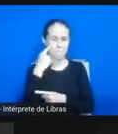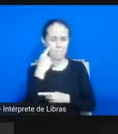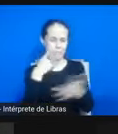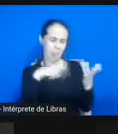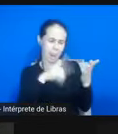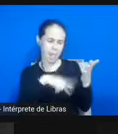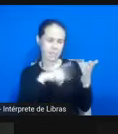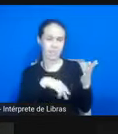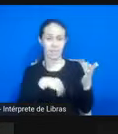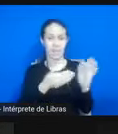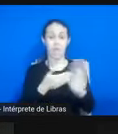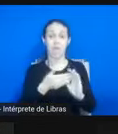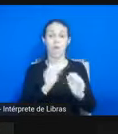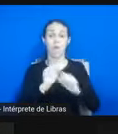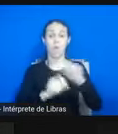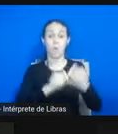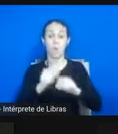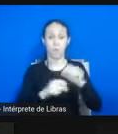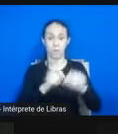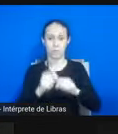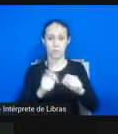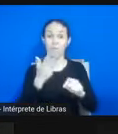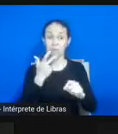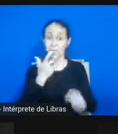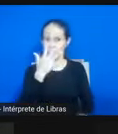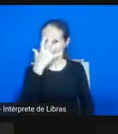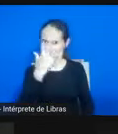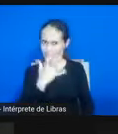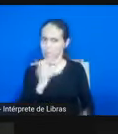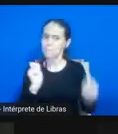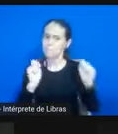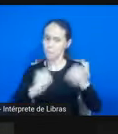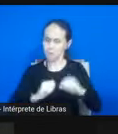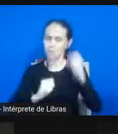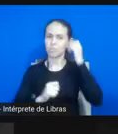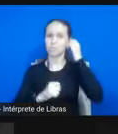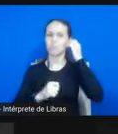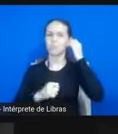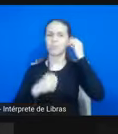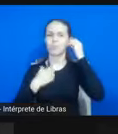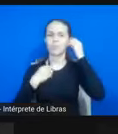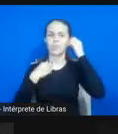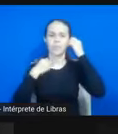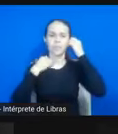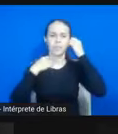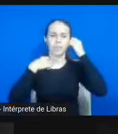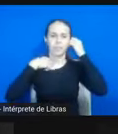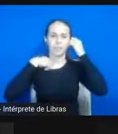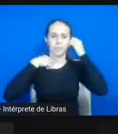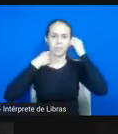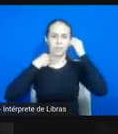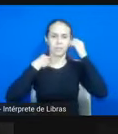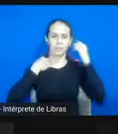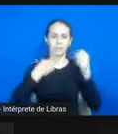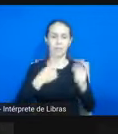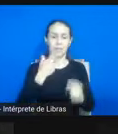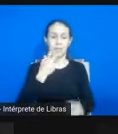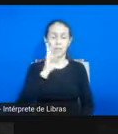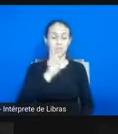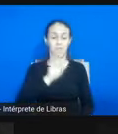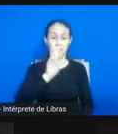eu separei, para provar também que eu estou falando sério e que é possível, eu fui dar uma separada a partir da BNCC, porque é o documento